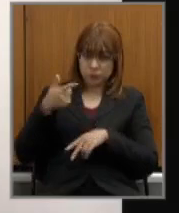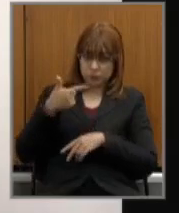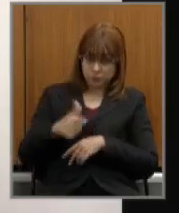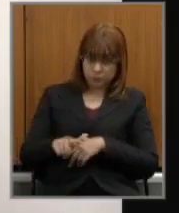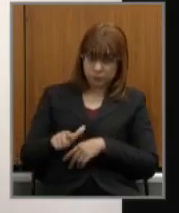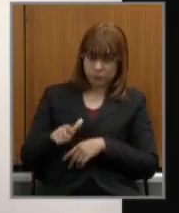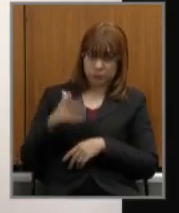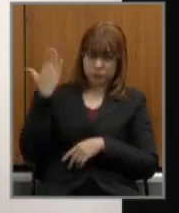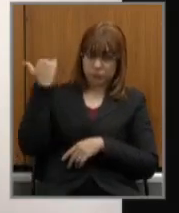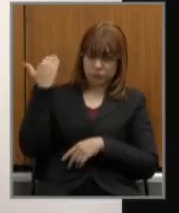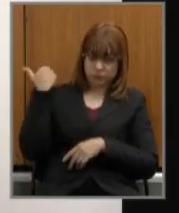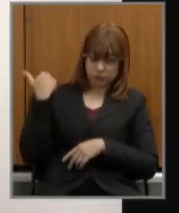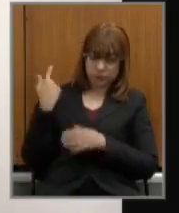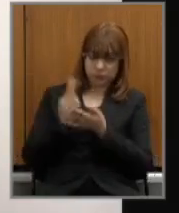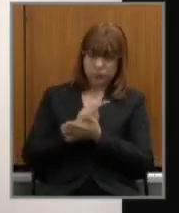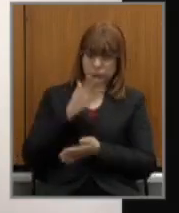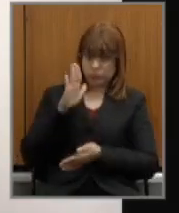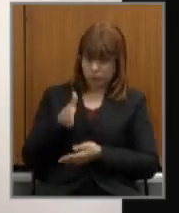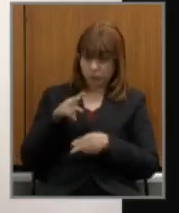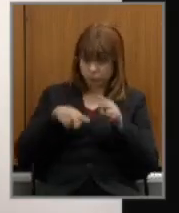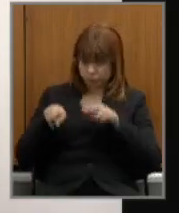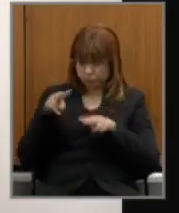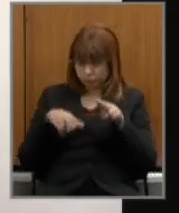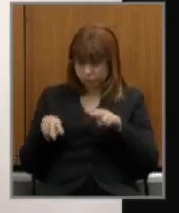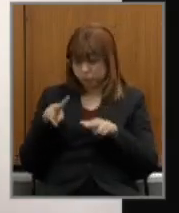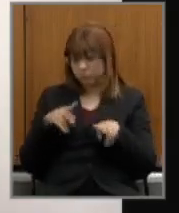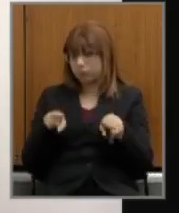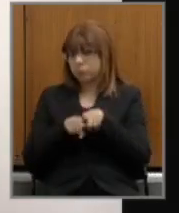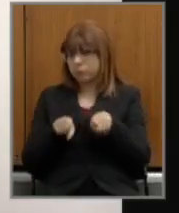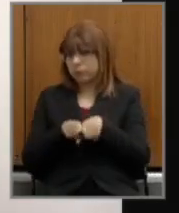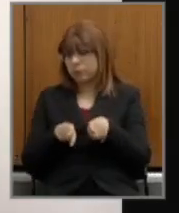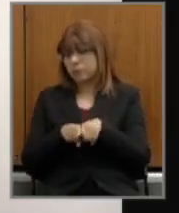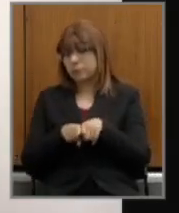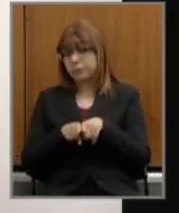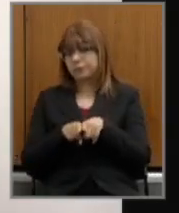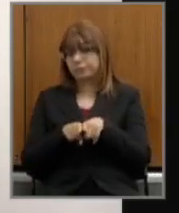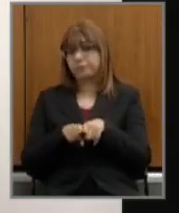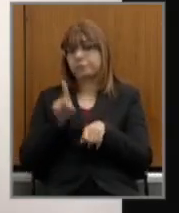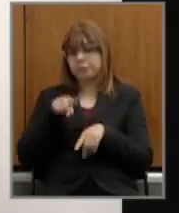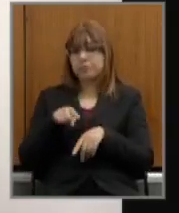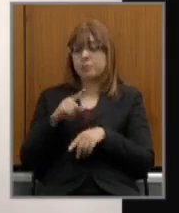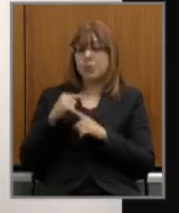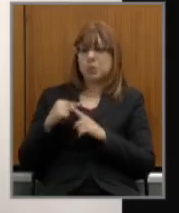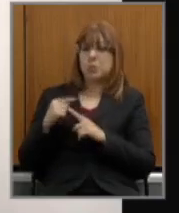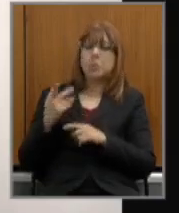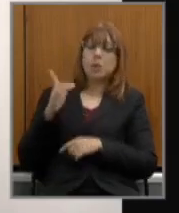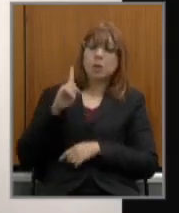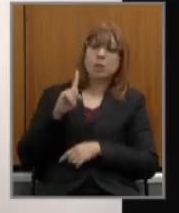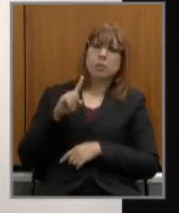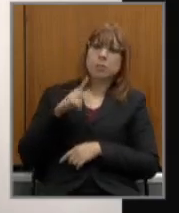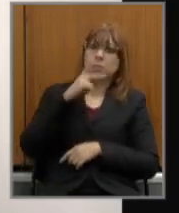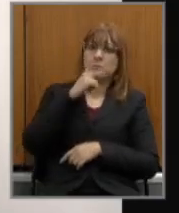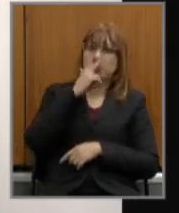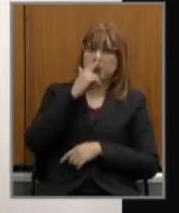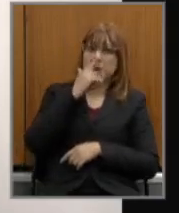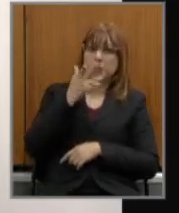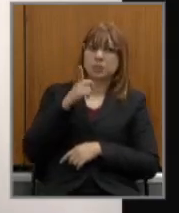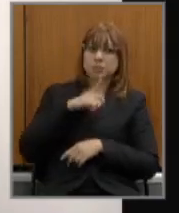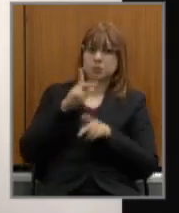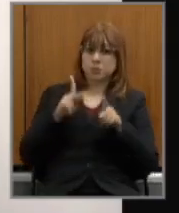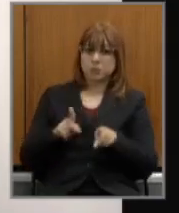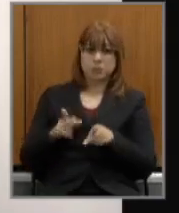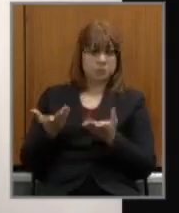daquelas que de fato estão sendo positivas para o Estado parece que tem até sonegador que tem benefício